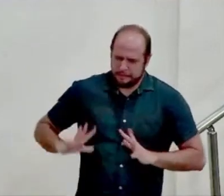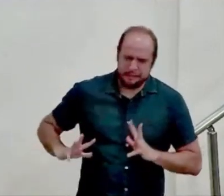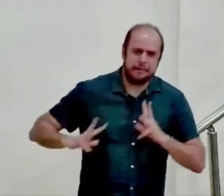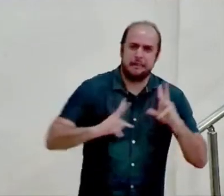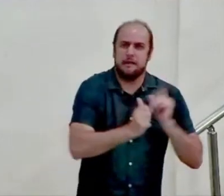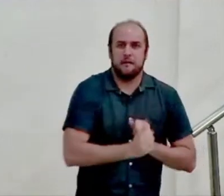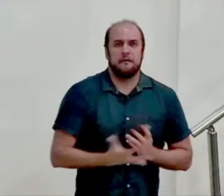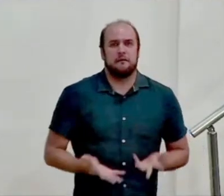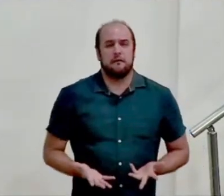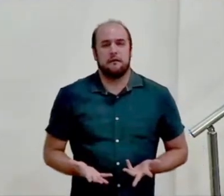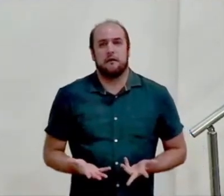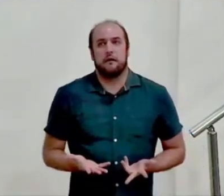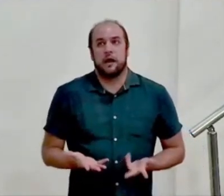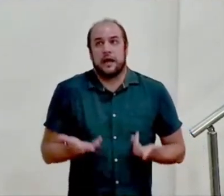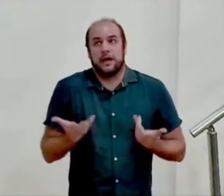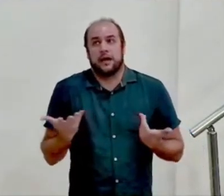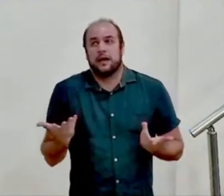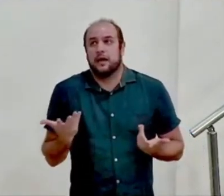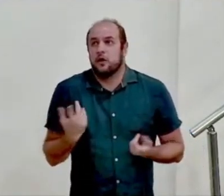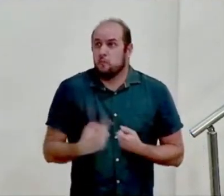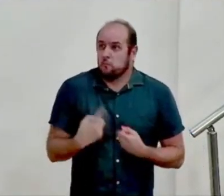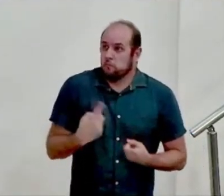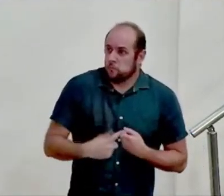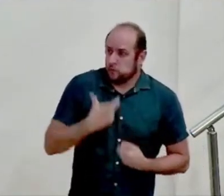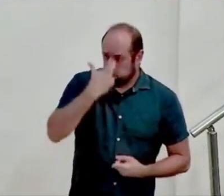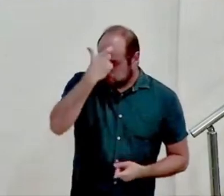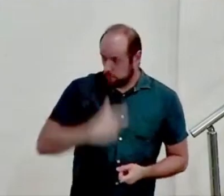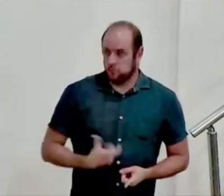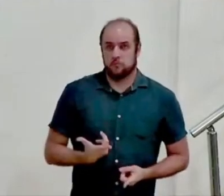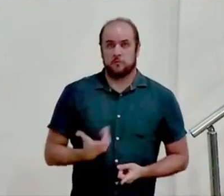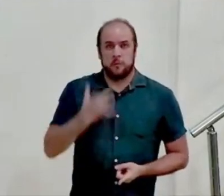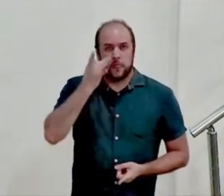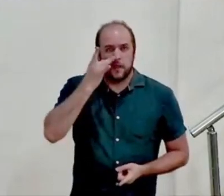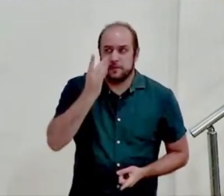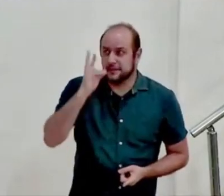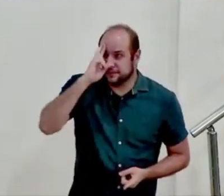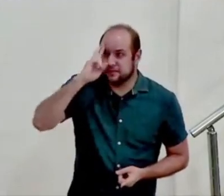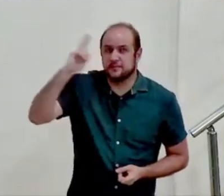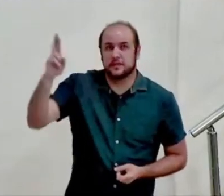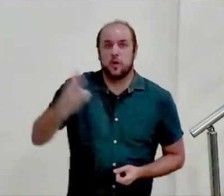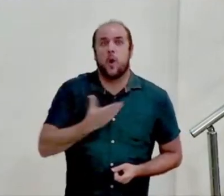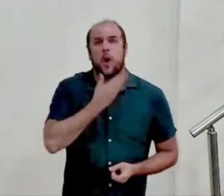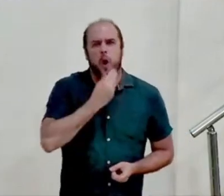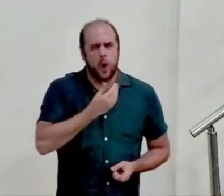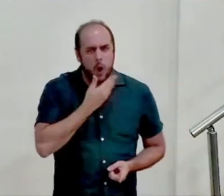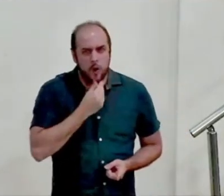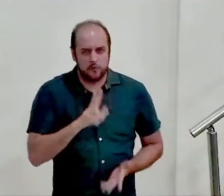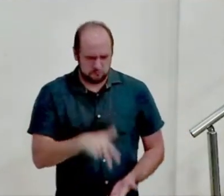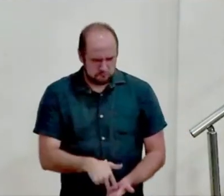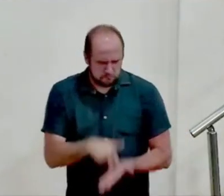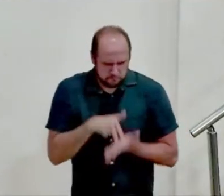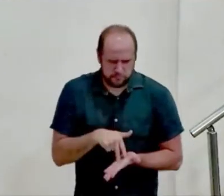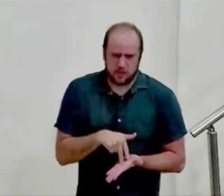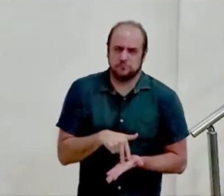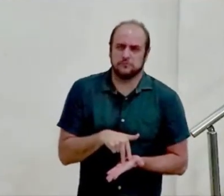causa do que ele é na presença do senhor este homem ele não é abalado